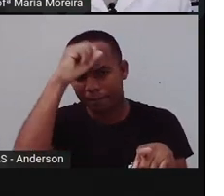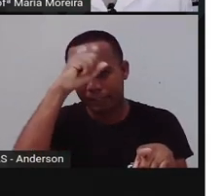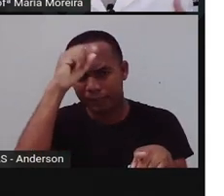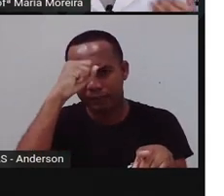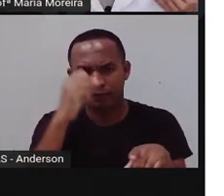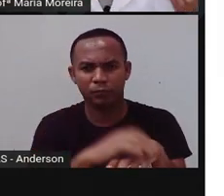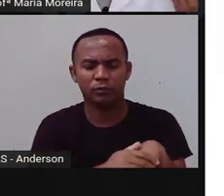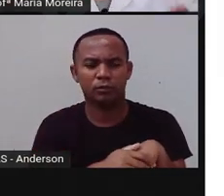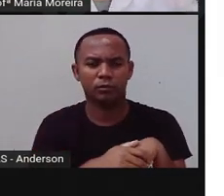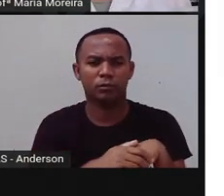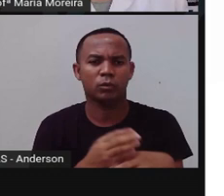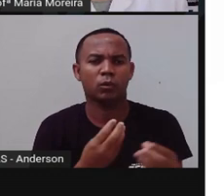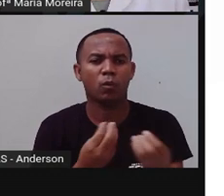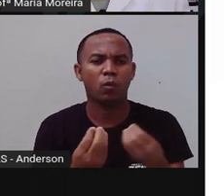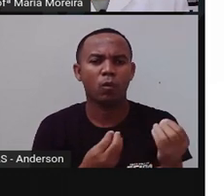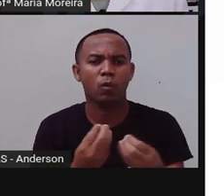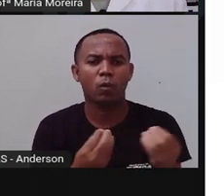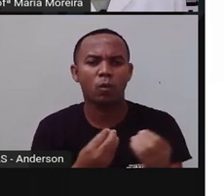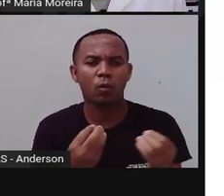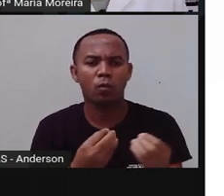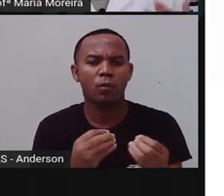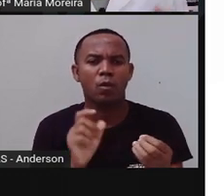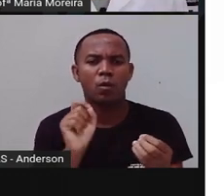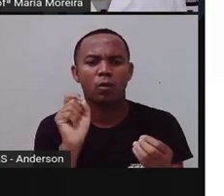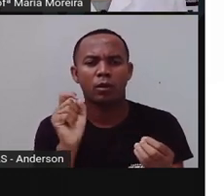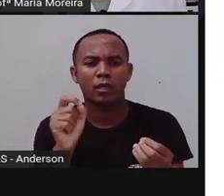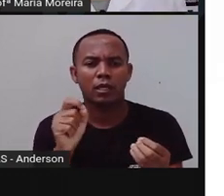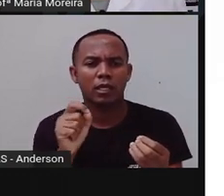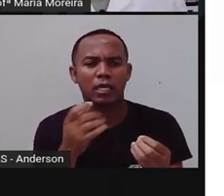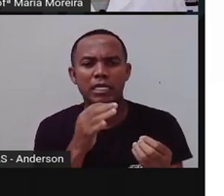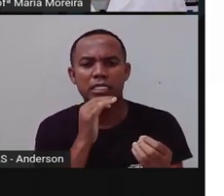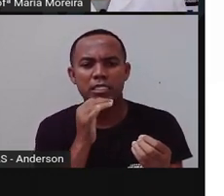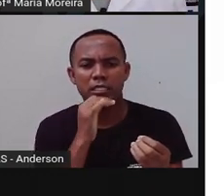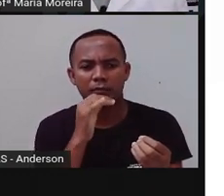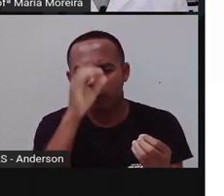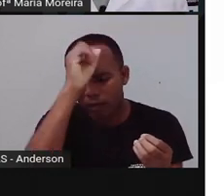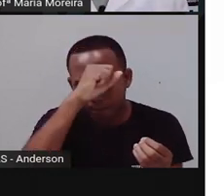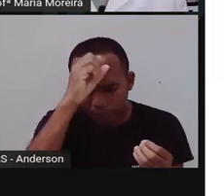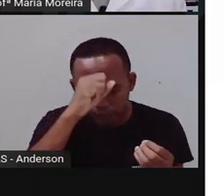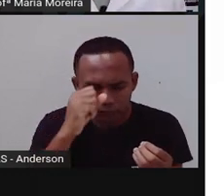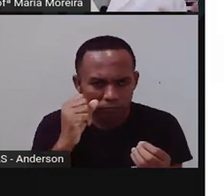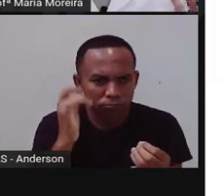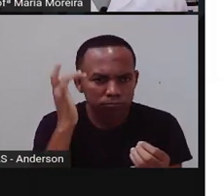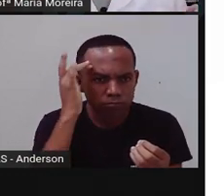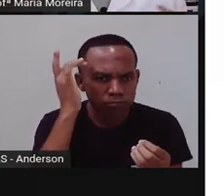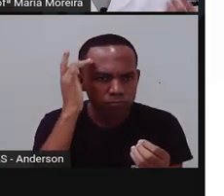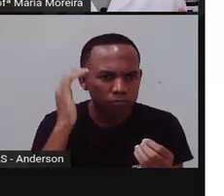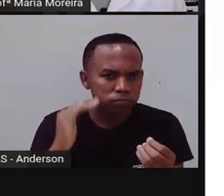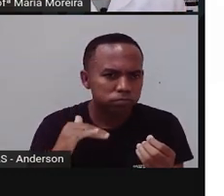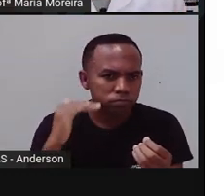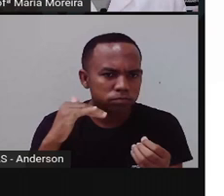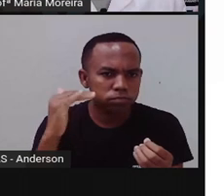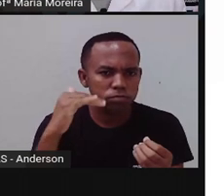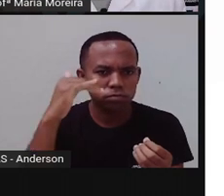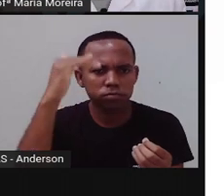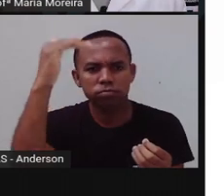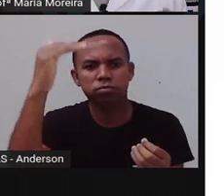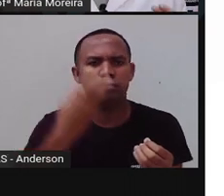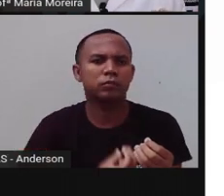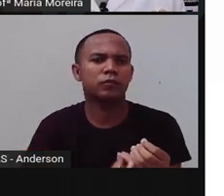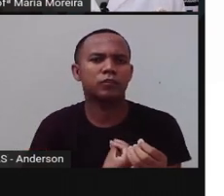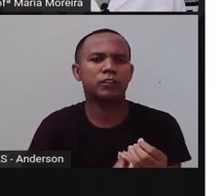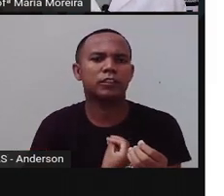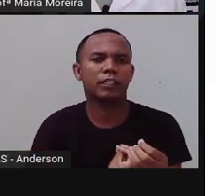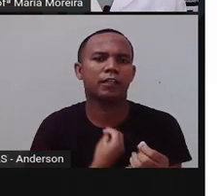escola que a gente vai aprender sobre várias áreas, como a Pró falou aqui. E essas informações que a gente vai aprendendo, vai fazer o quê?